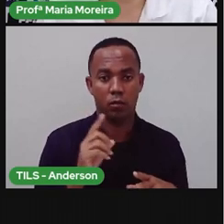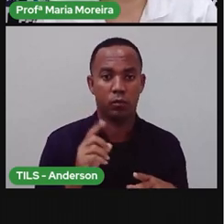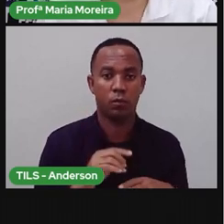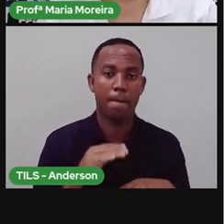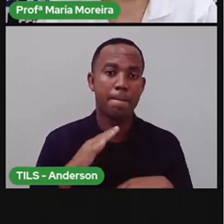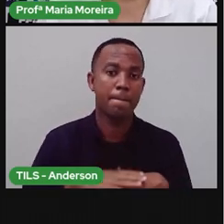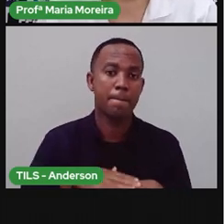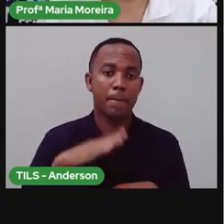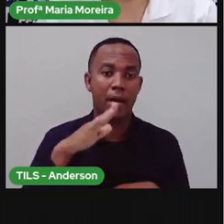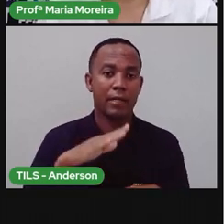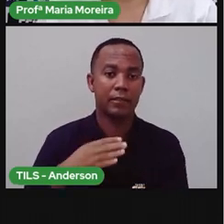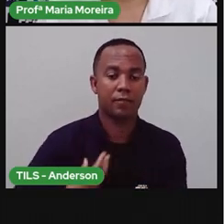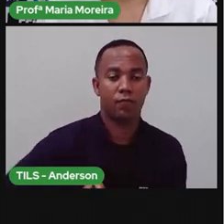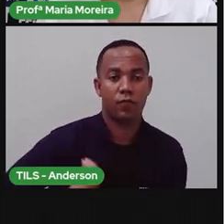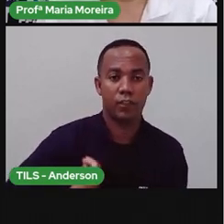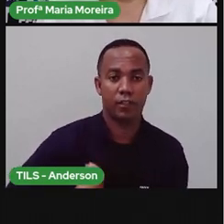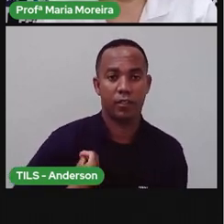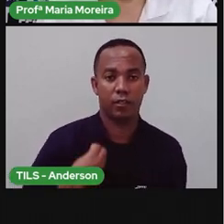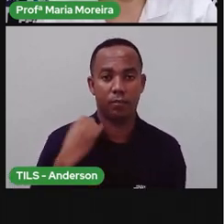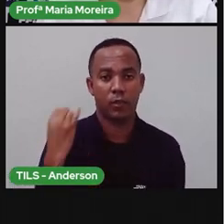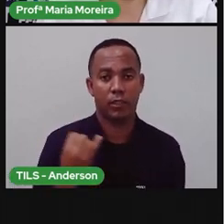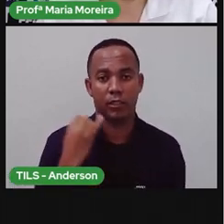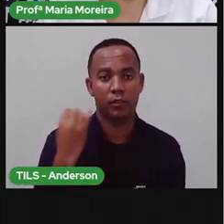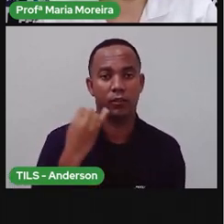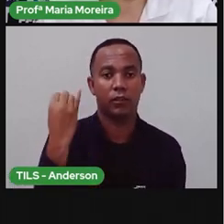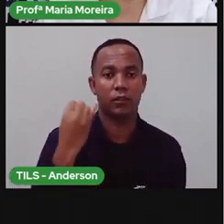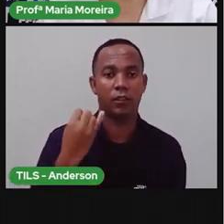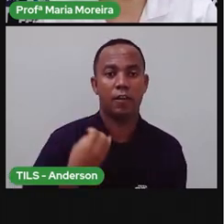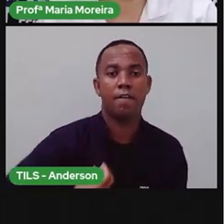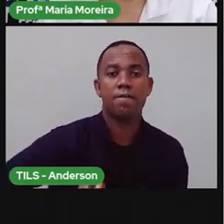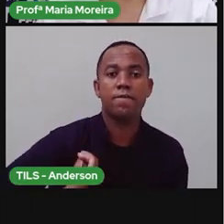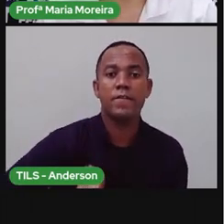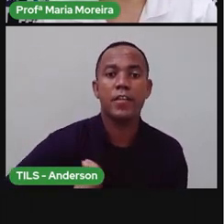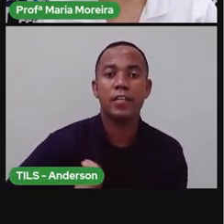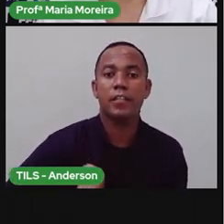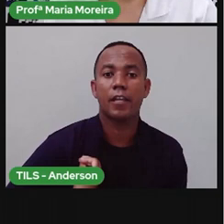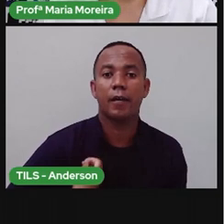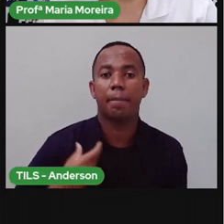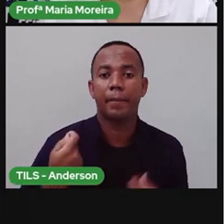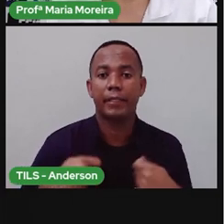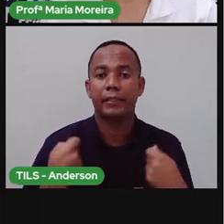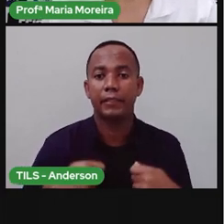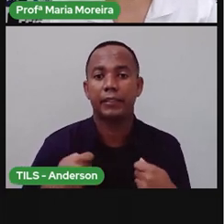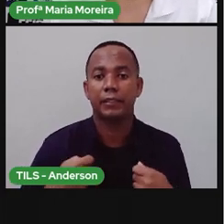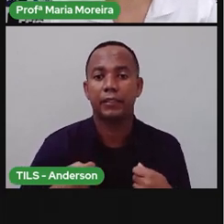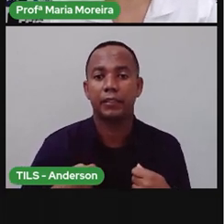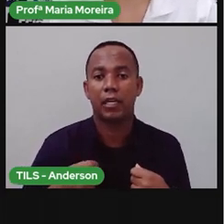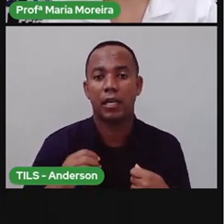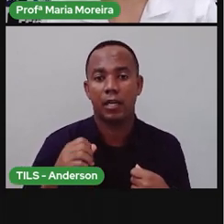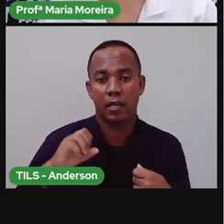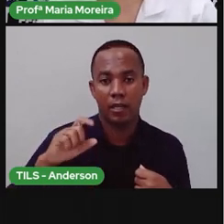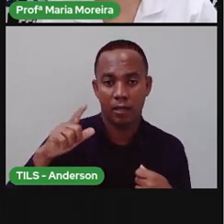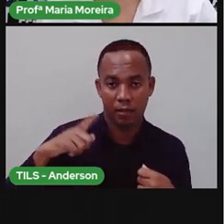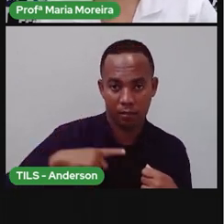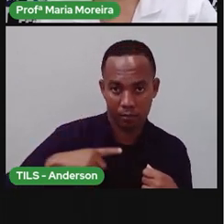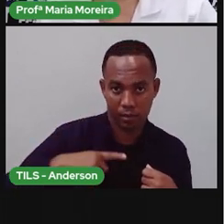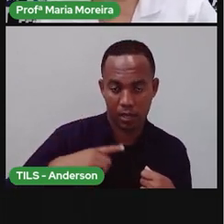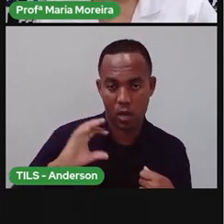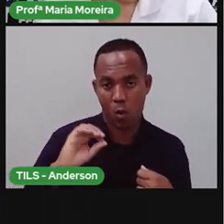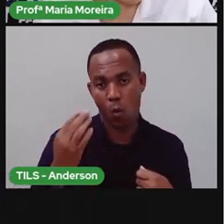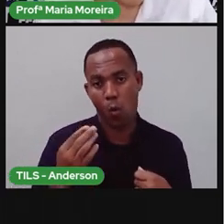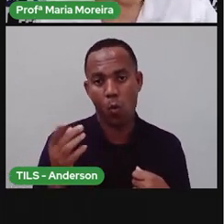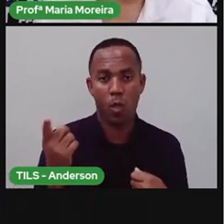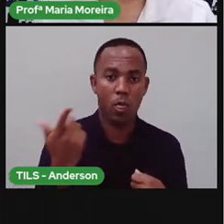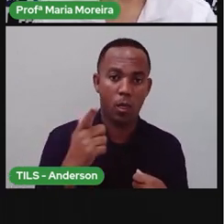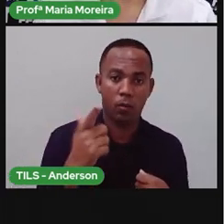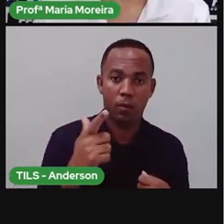marcante é a vida. Para ele ser um ser vivo, ele precisa de vida. Enquanto uns tem, outros não.